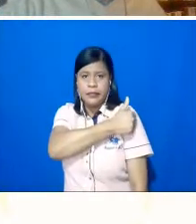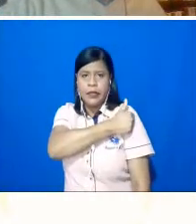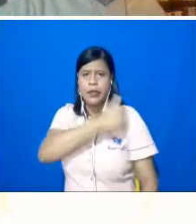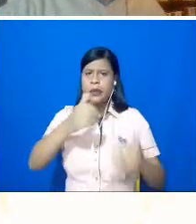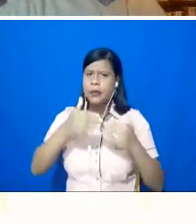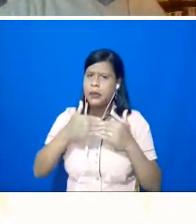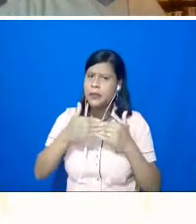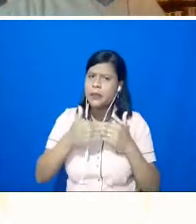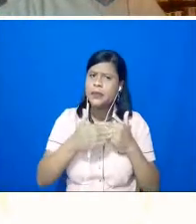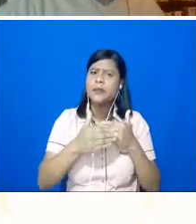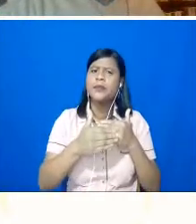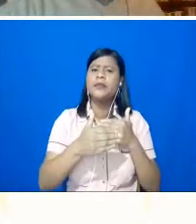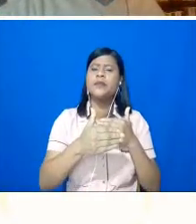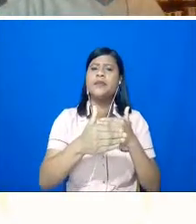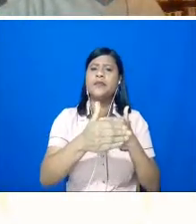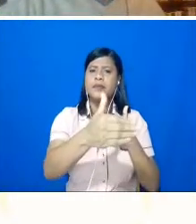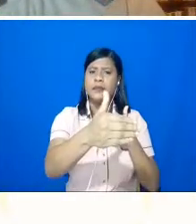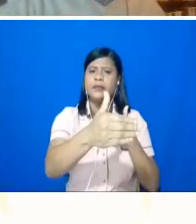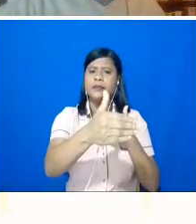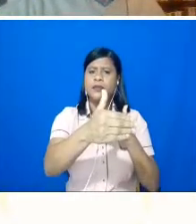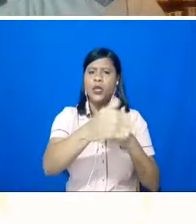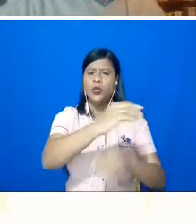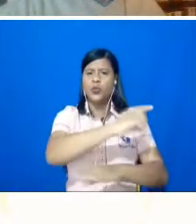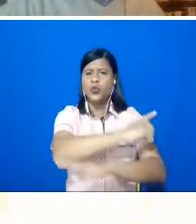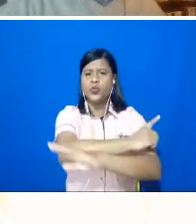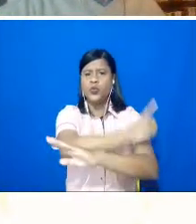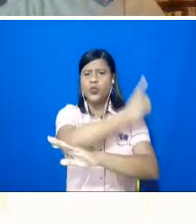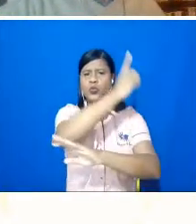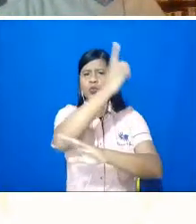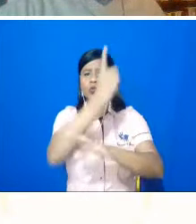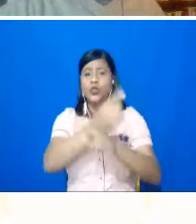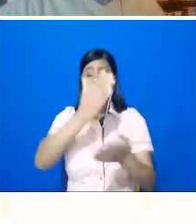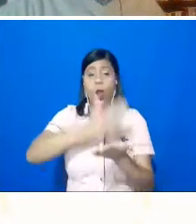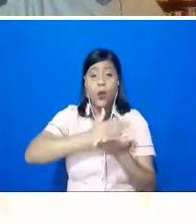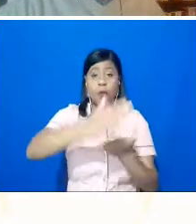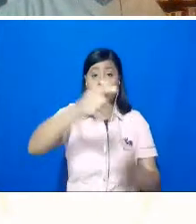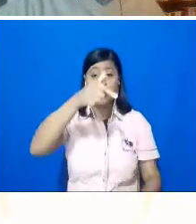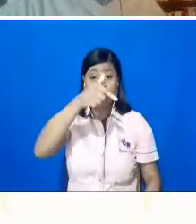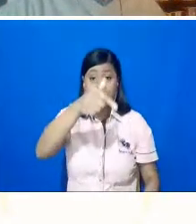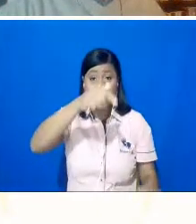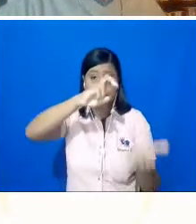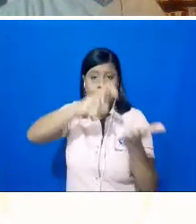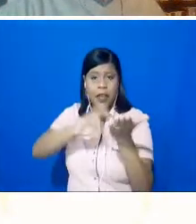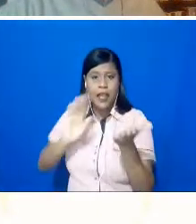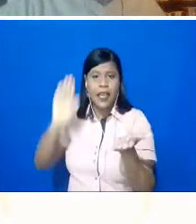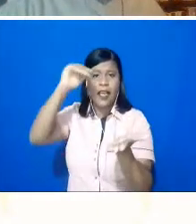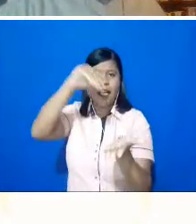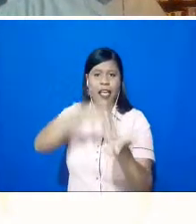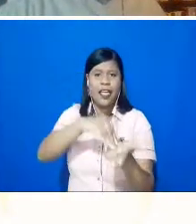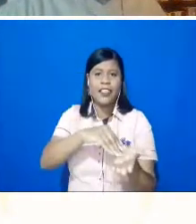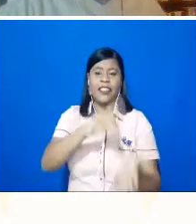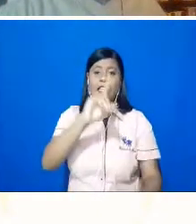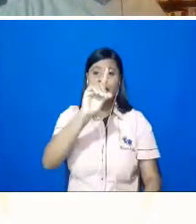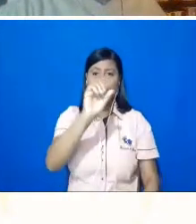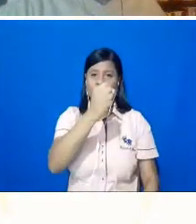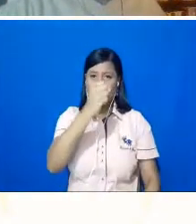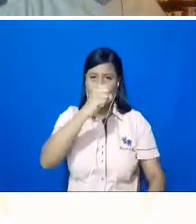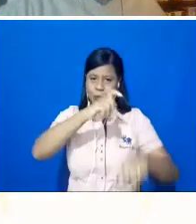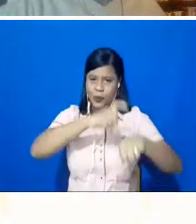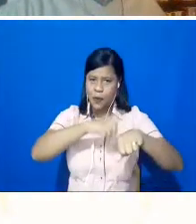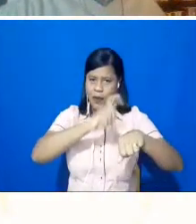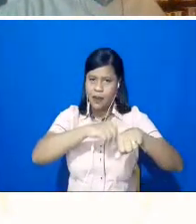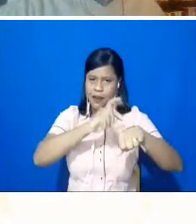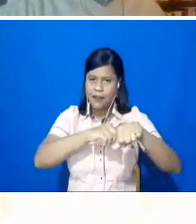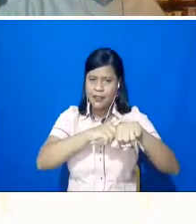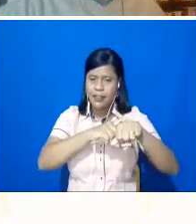grande parte do dia, né? Começando às sete e meia da manhã, indo até às dezoito horas, e paralela a essas